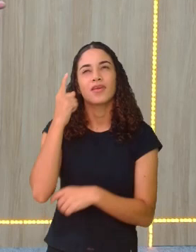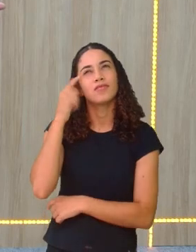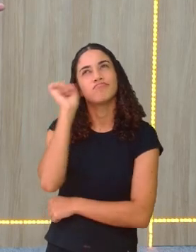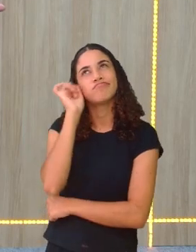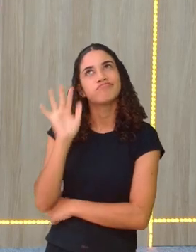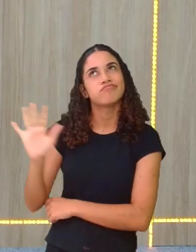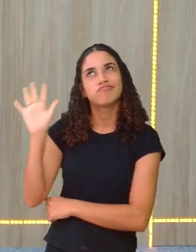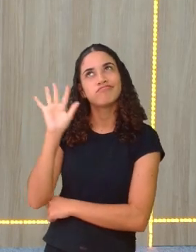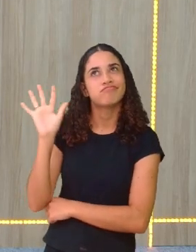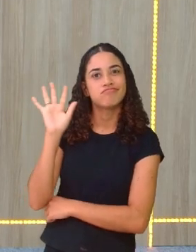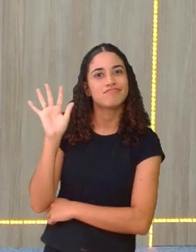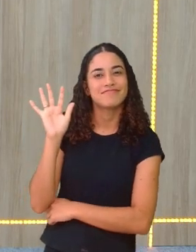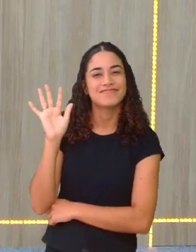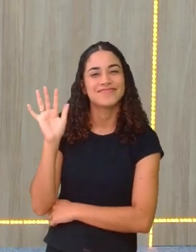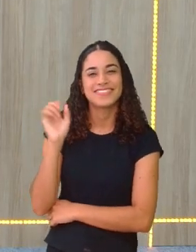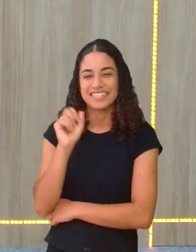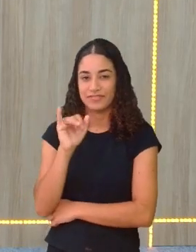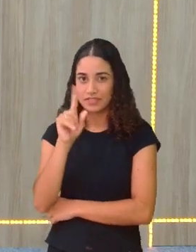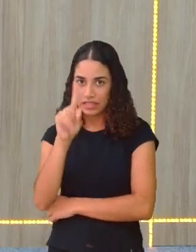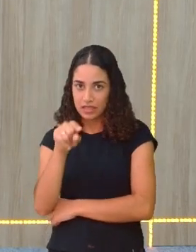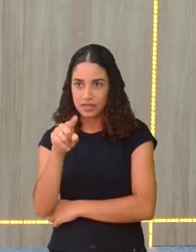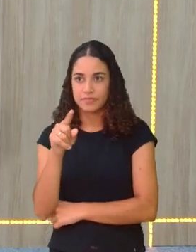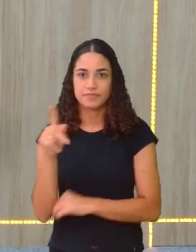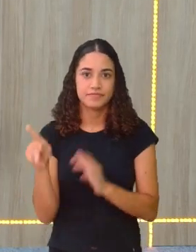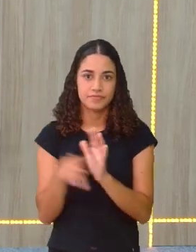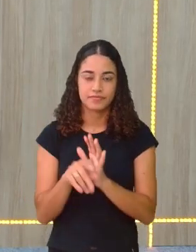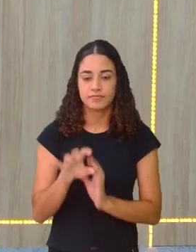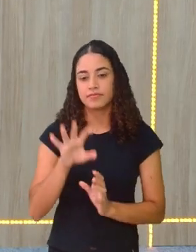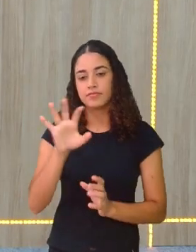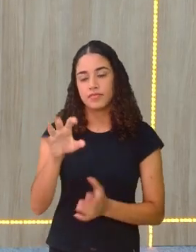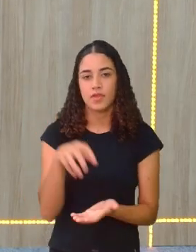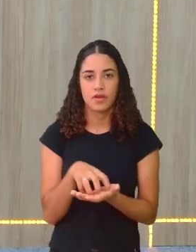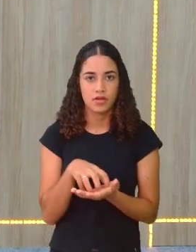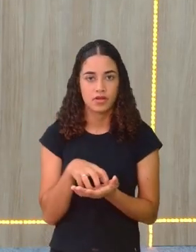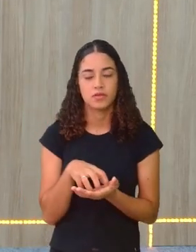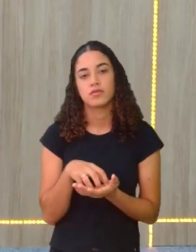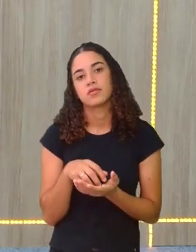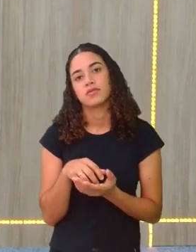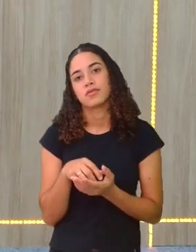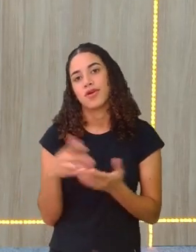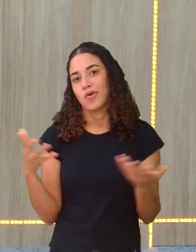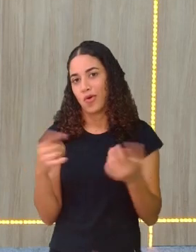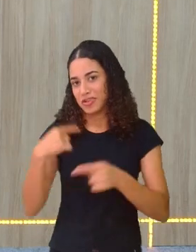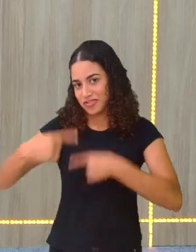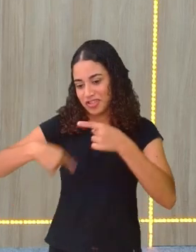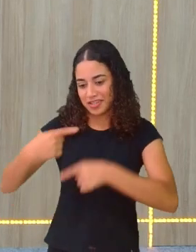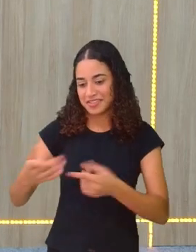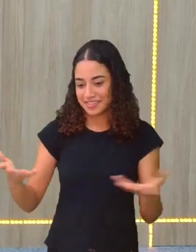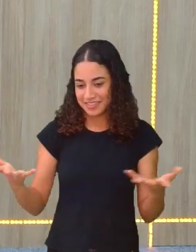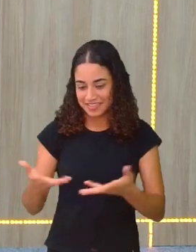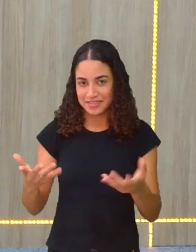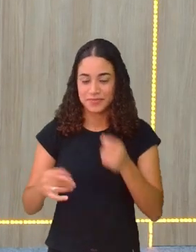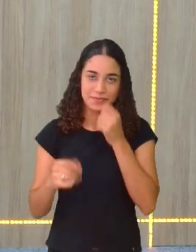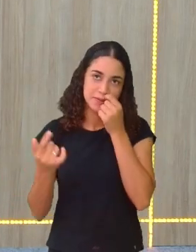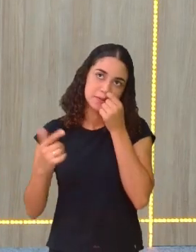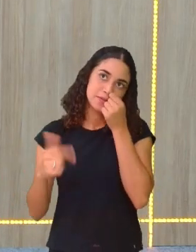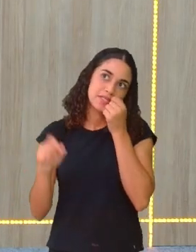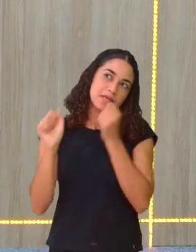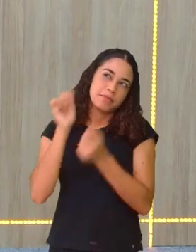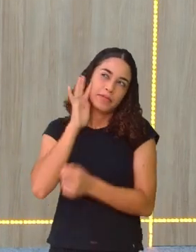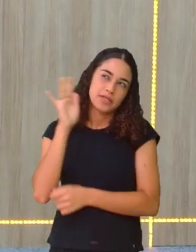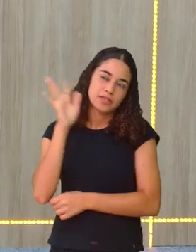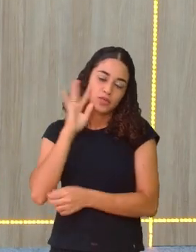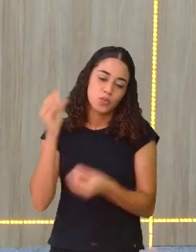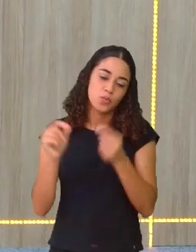popular. Quem é da capital, né? Essa nova geração, Gina, elas não têm muito essa